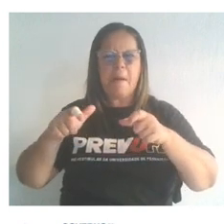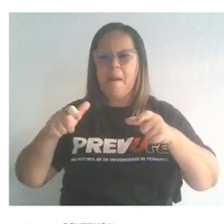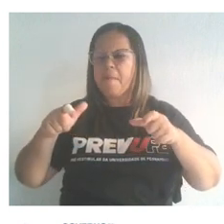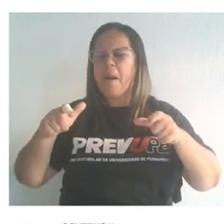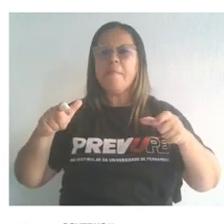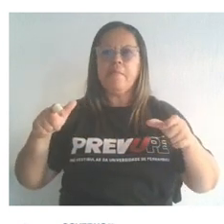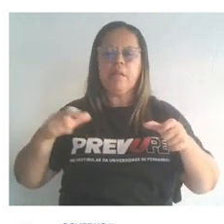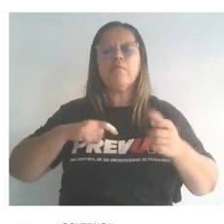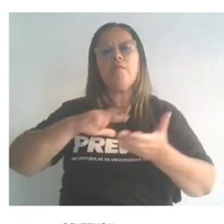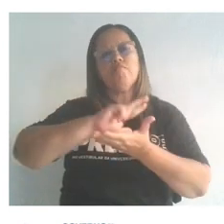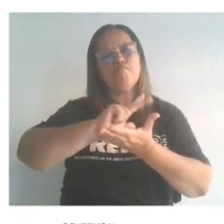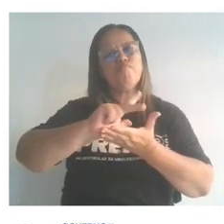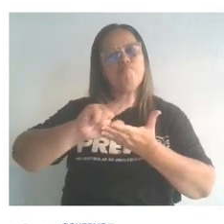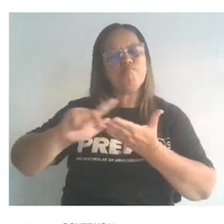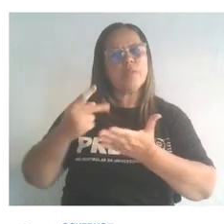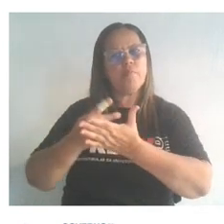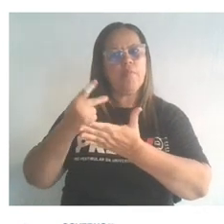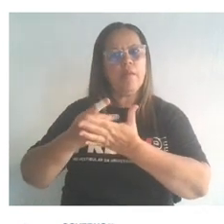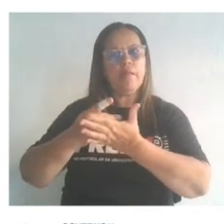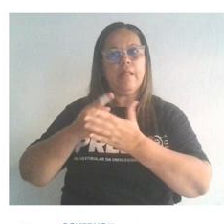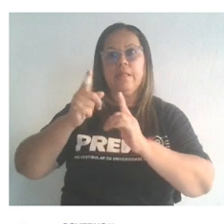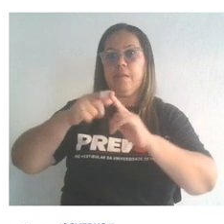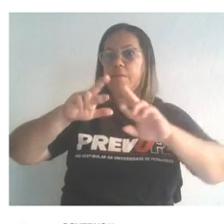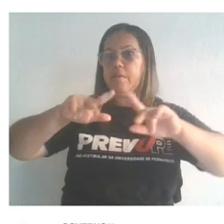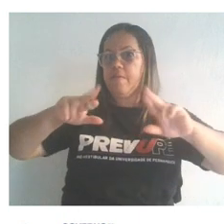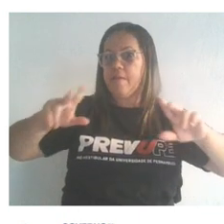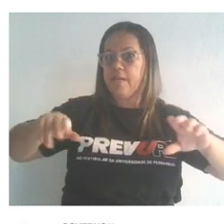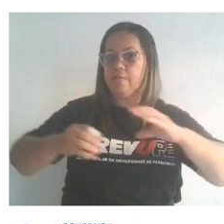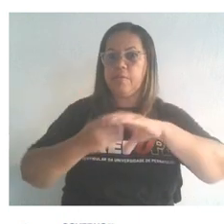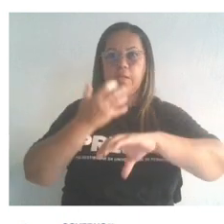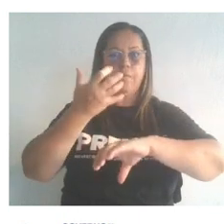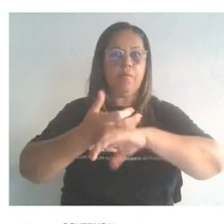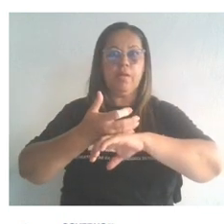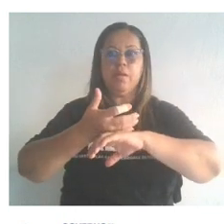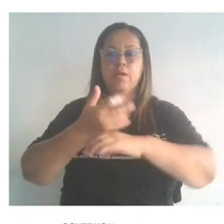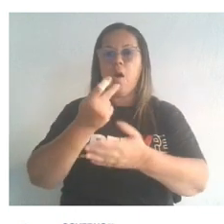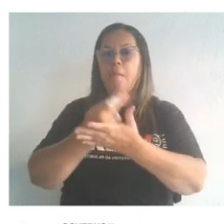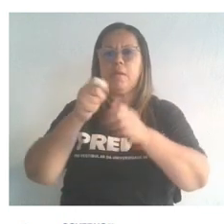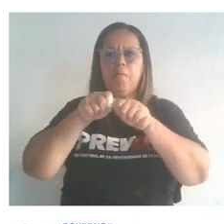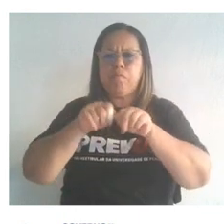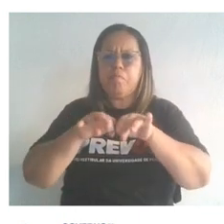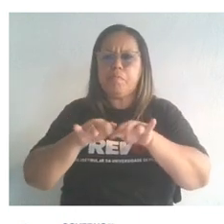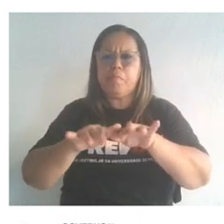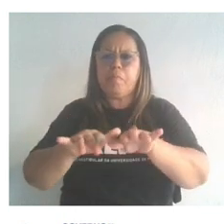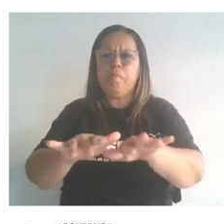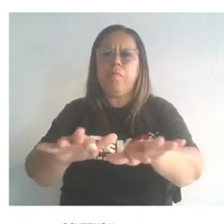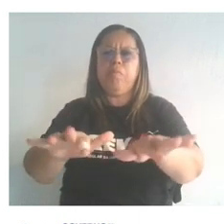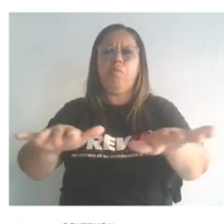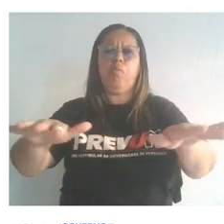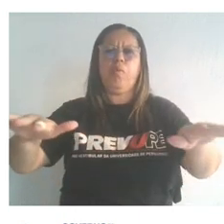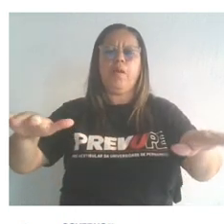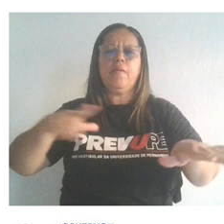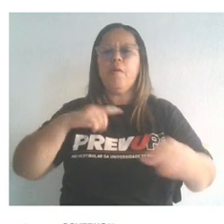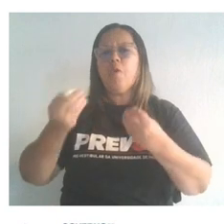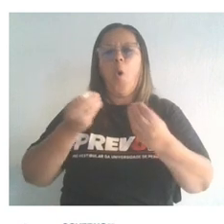Então, tem diversos casos, assim, de espécies exóticas que se proliferaram na natureza, né? E é muito complicado combatê-las